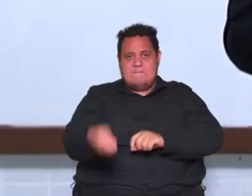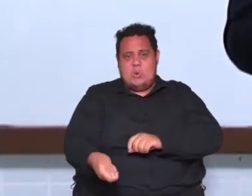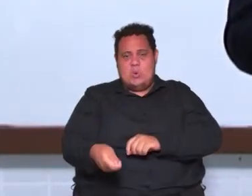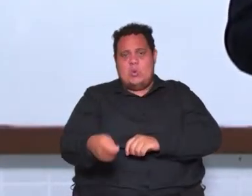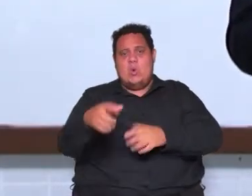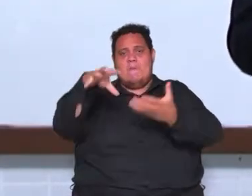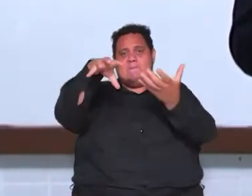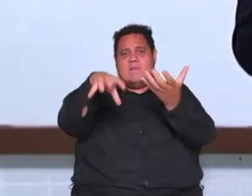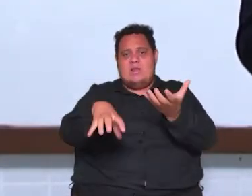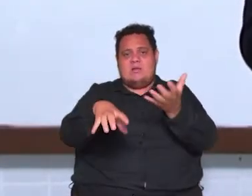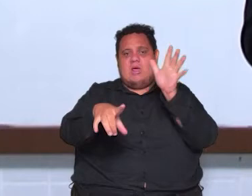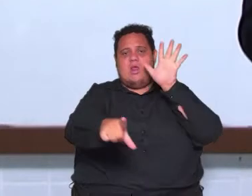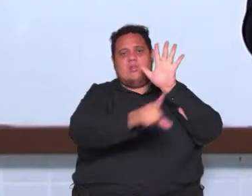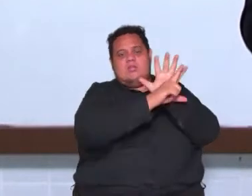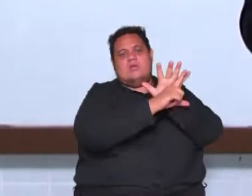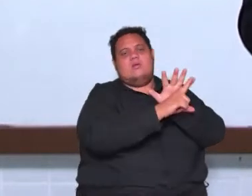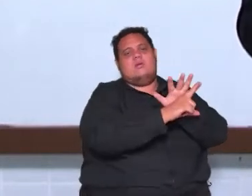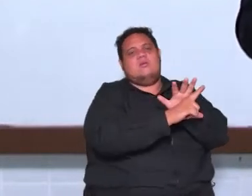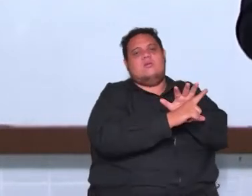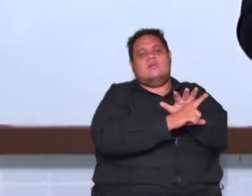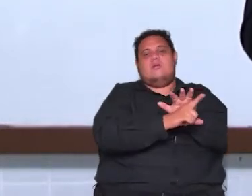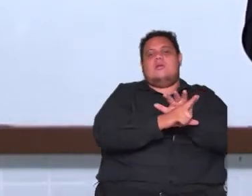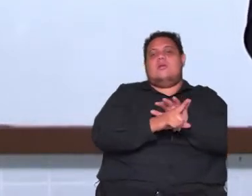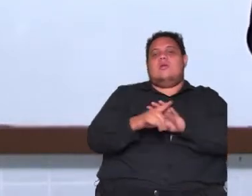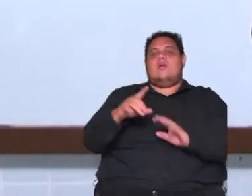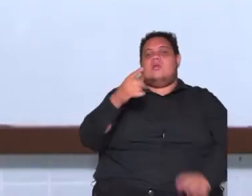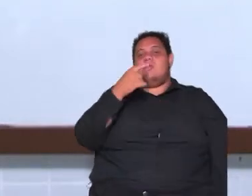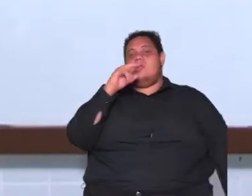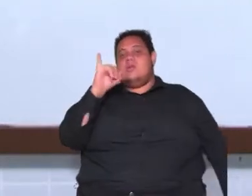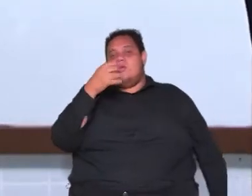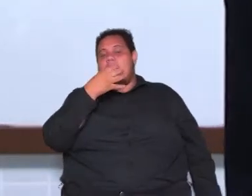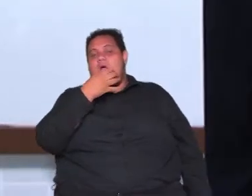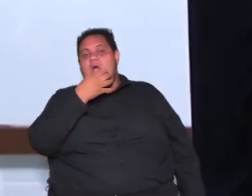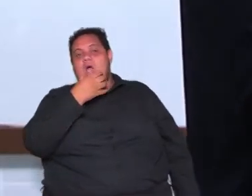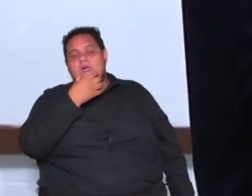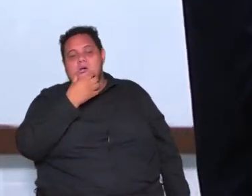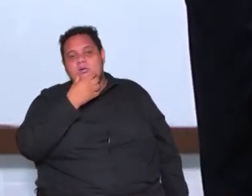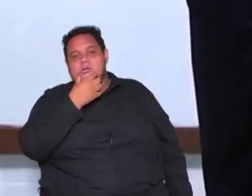pela lei que a Inglaterra até hoje é assim tá